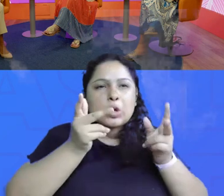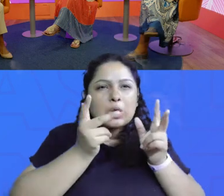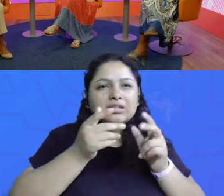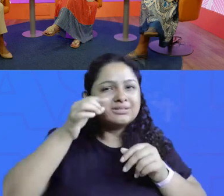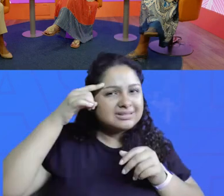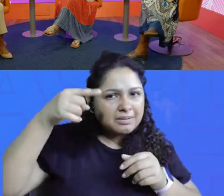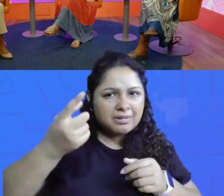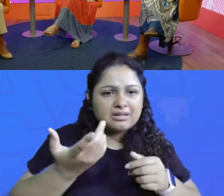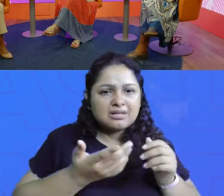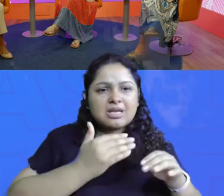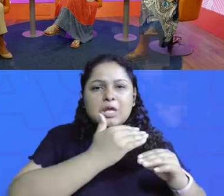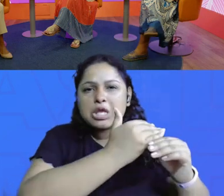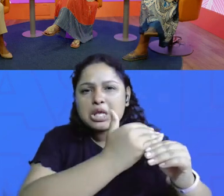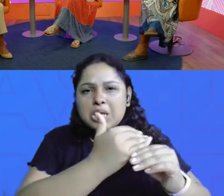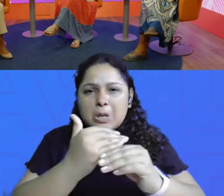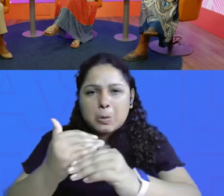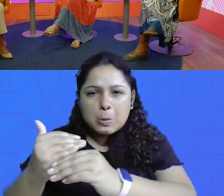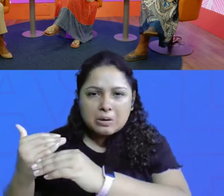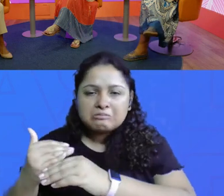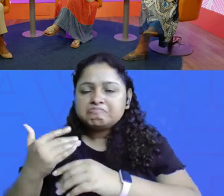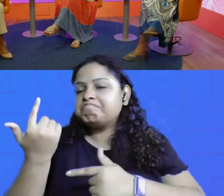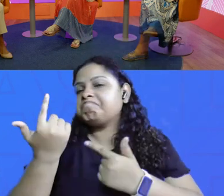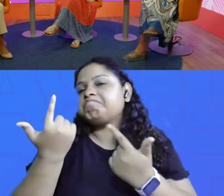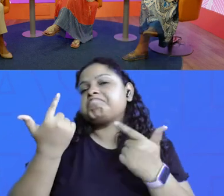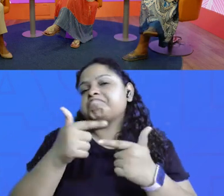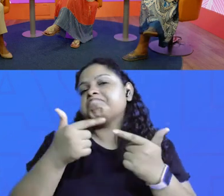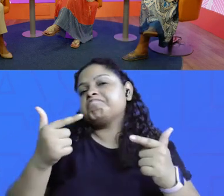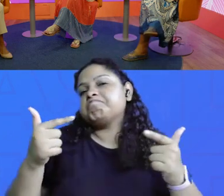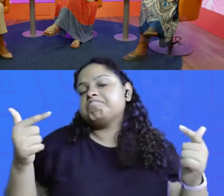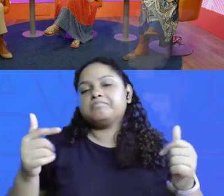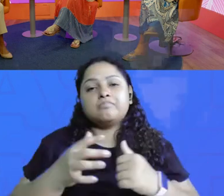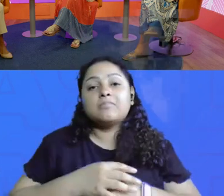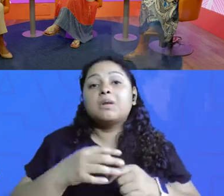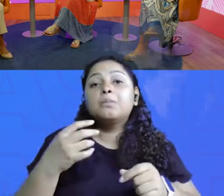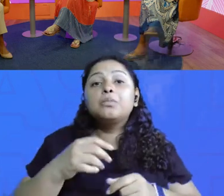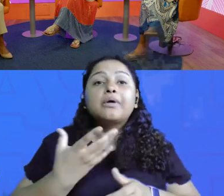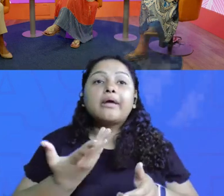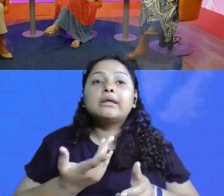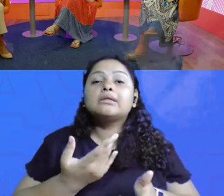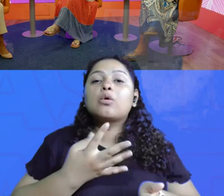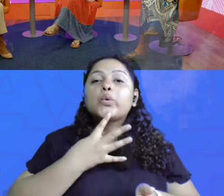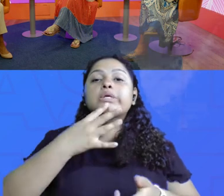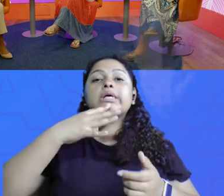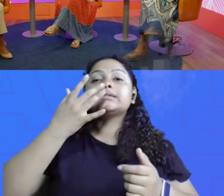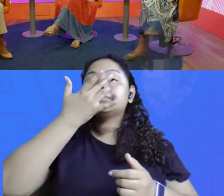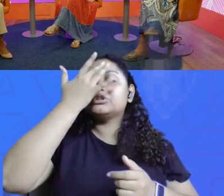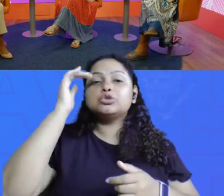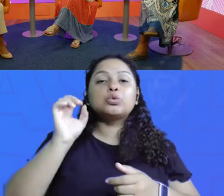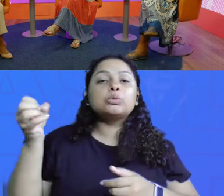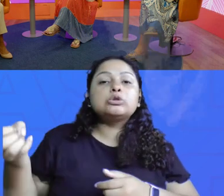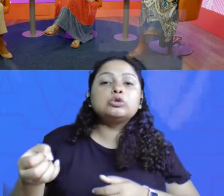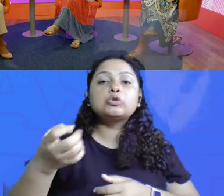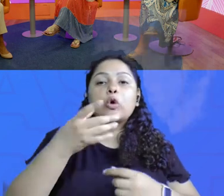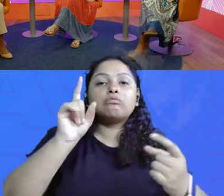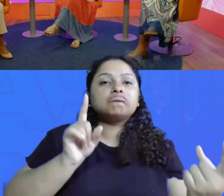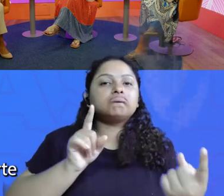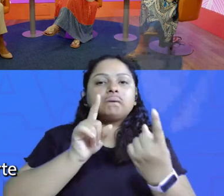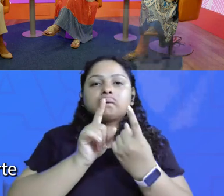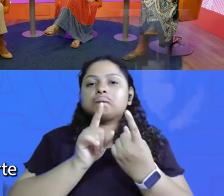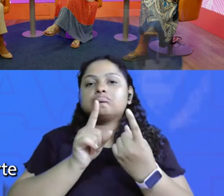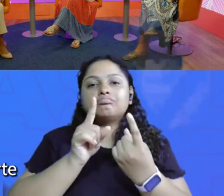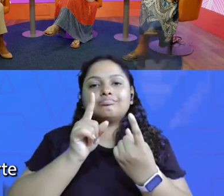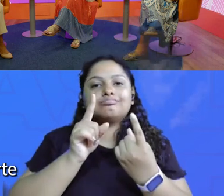existe, porque a cada dia a gente conhece uma pessoa nova, uma história nova,